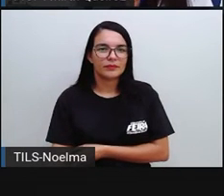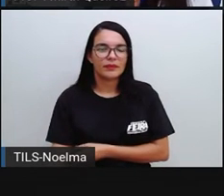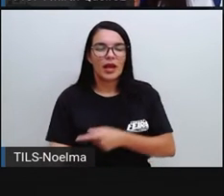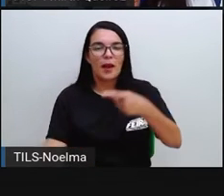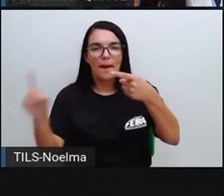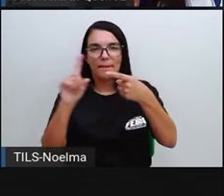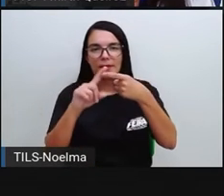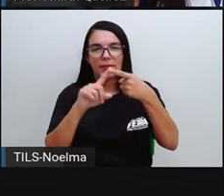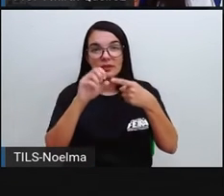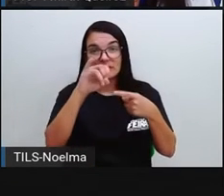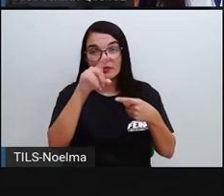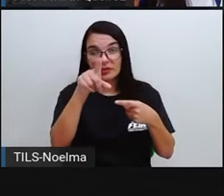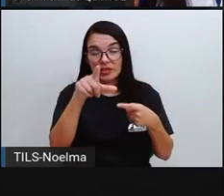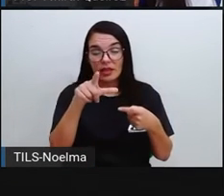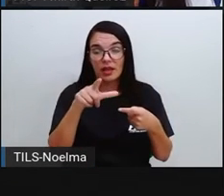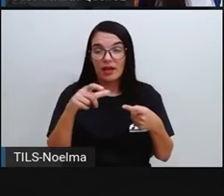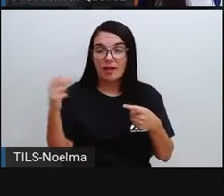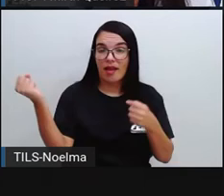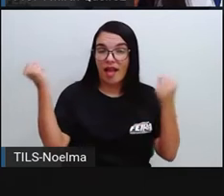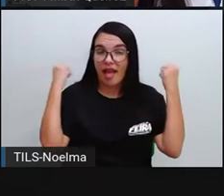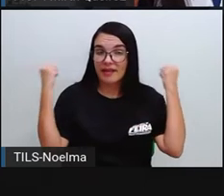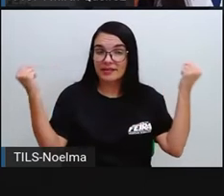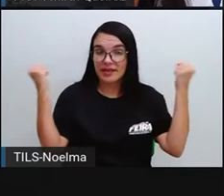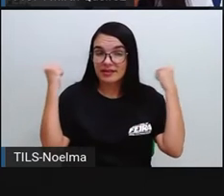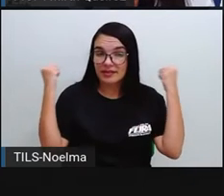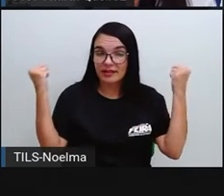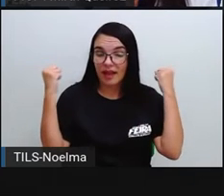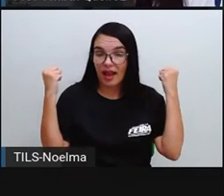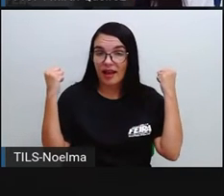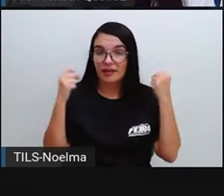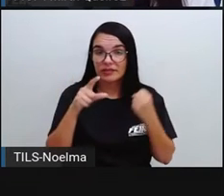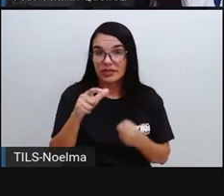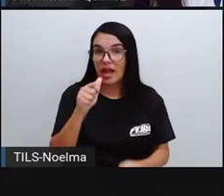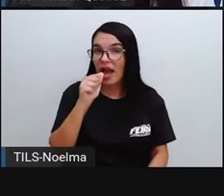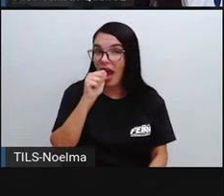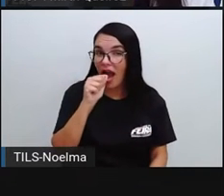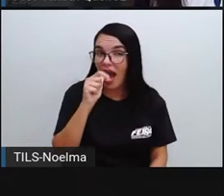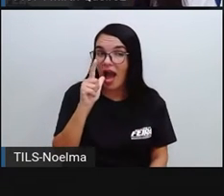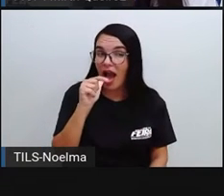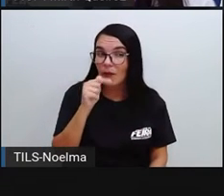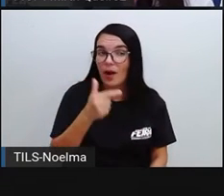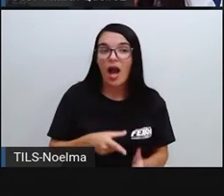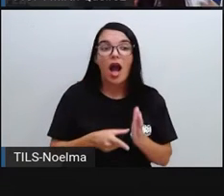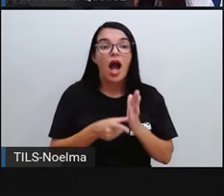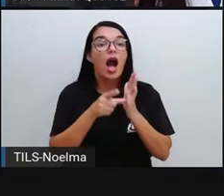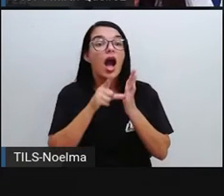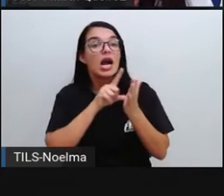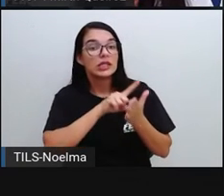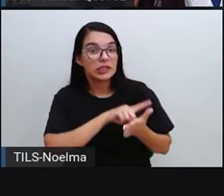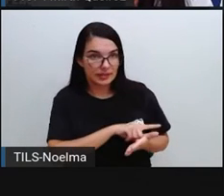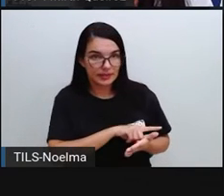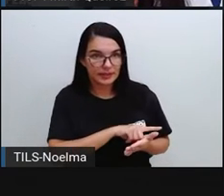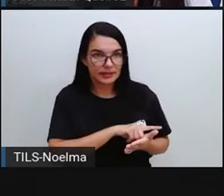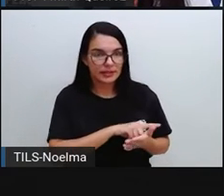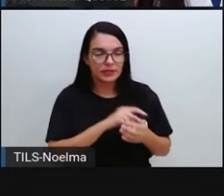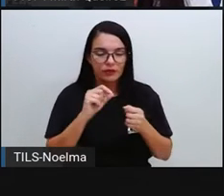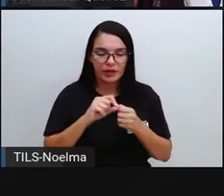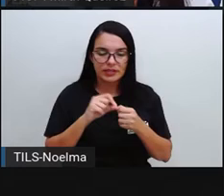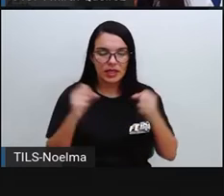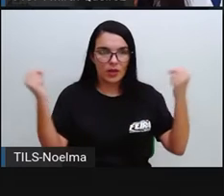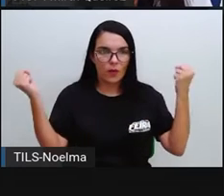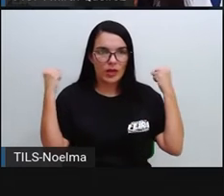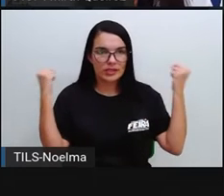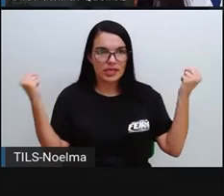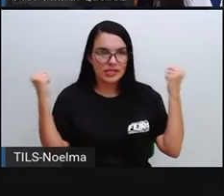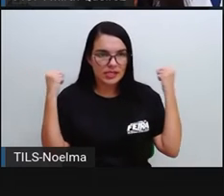Antes da atividade Essa reidratação E depois da atividade Também Porque a reidratação Ela é muito importante